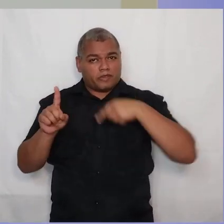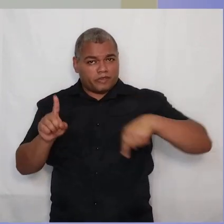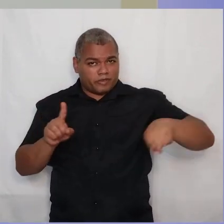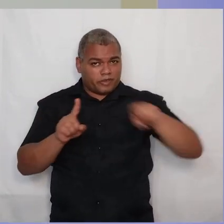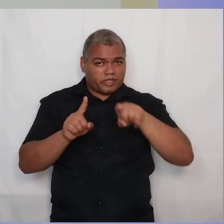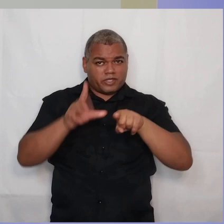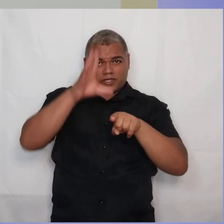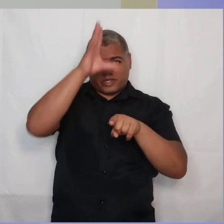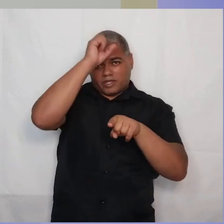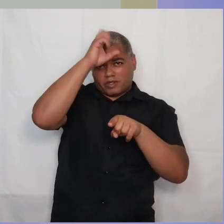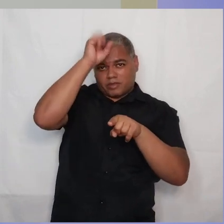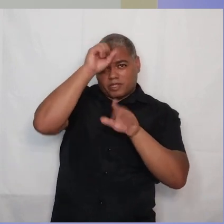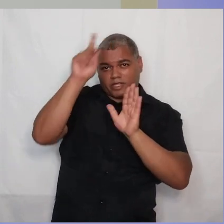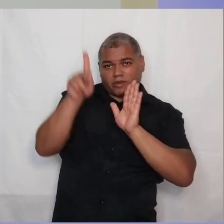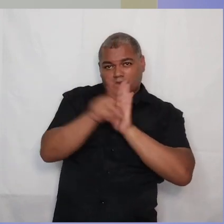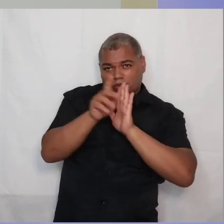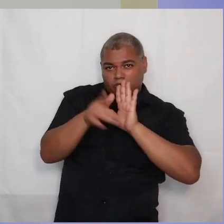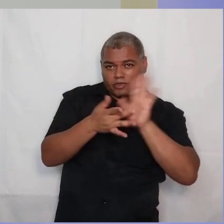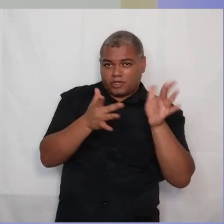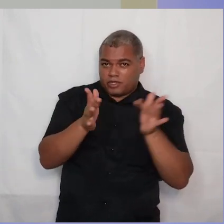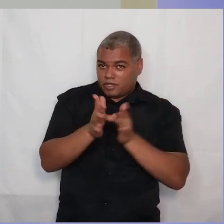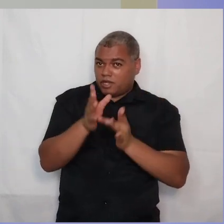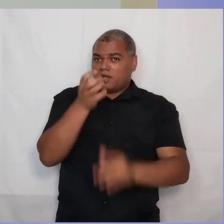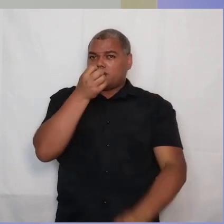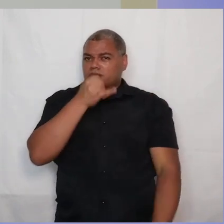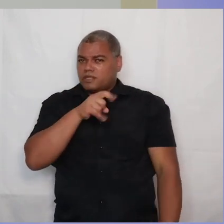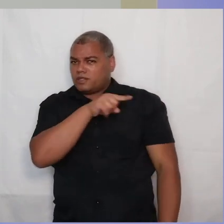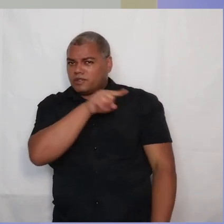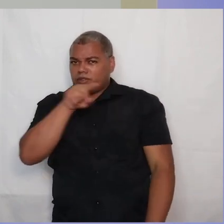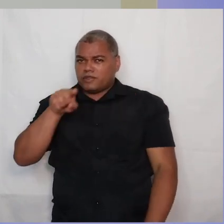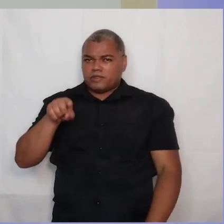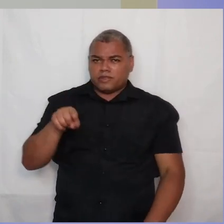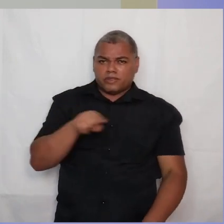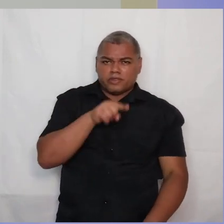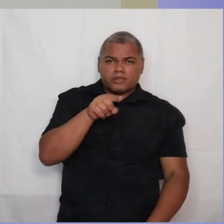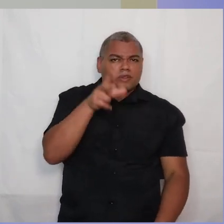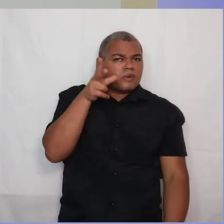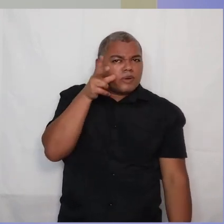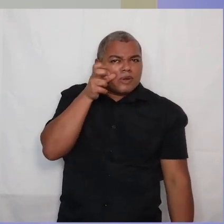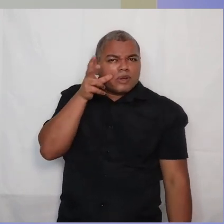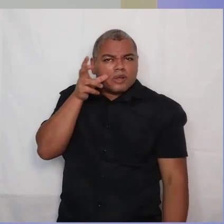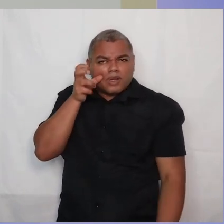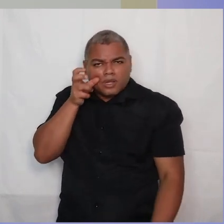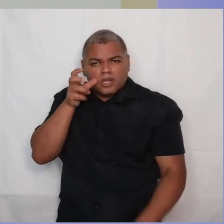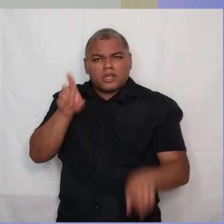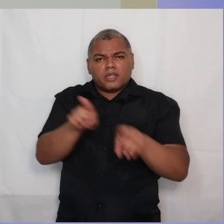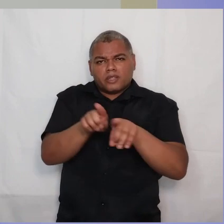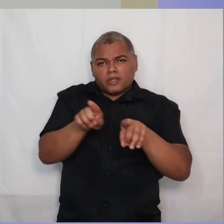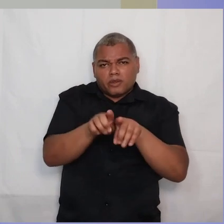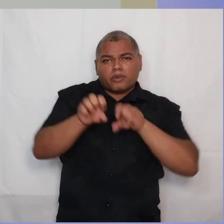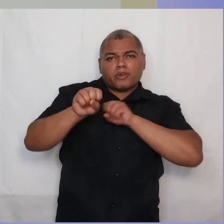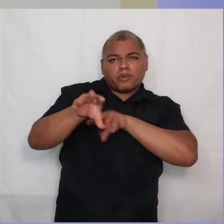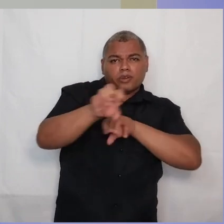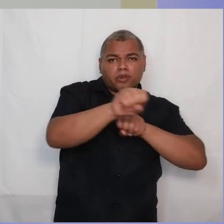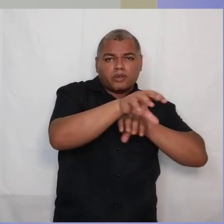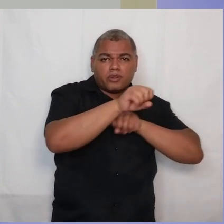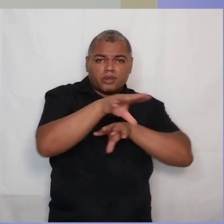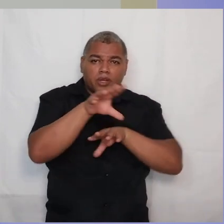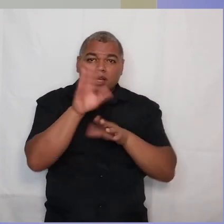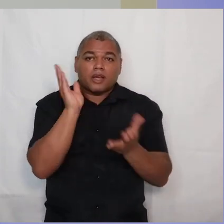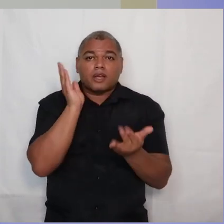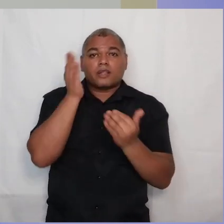aprenderam de Cristo. Se é que, de fato, ouviram falar dele e nele foram instruídos, segundo é a verdade em Jesus,